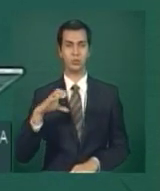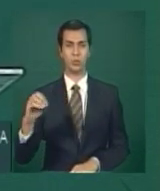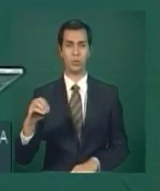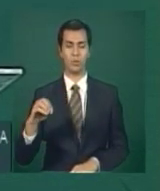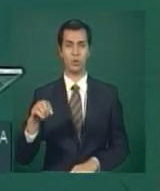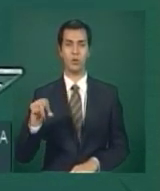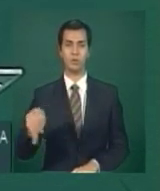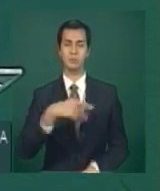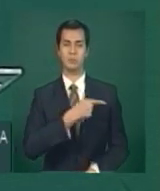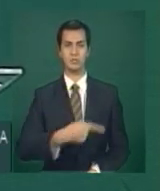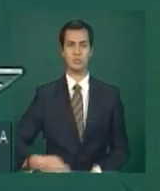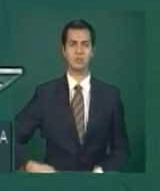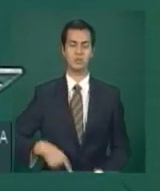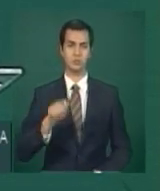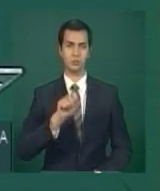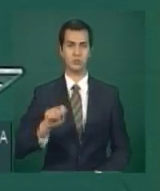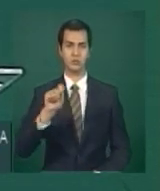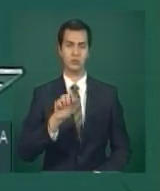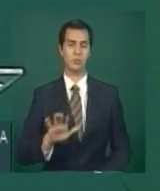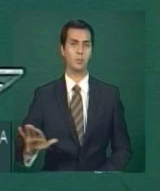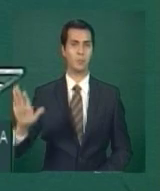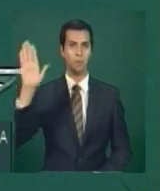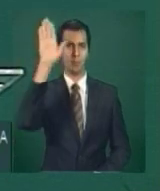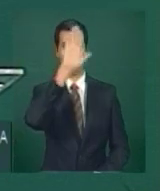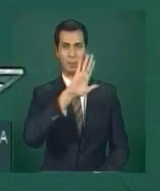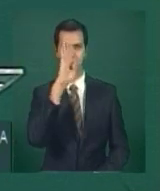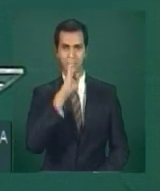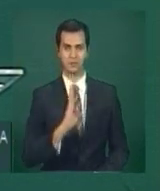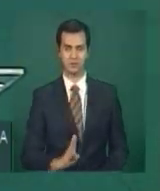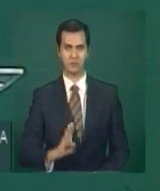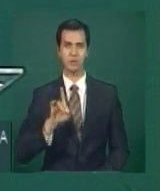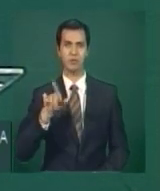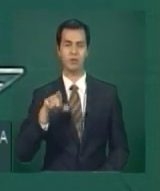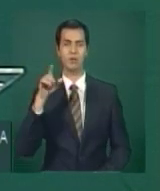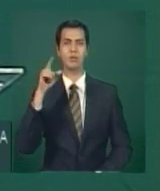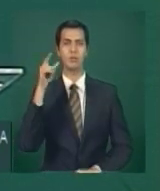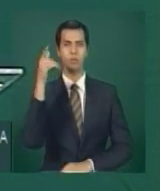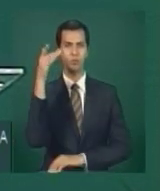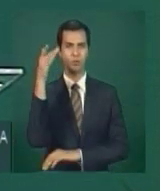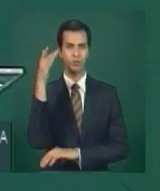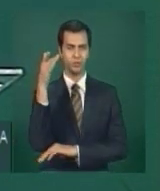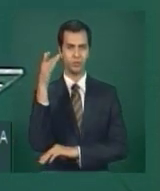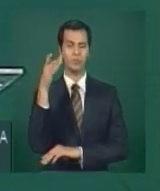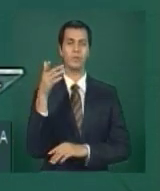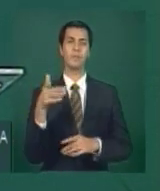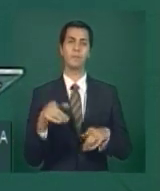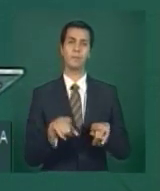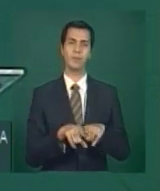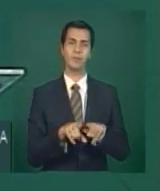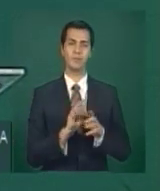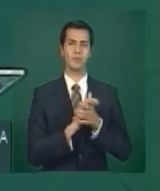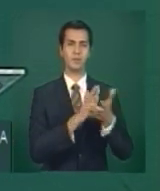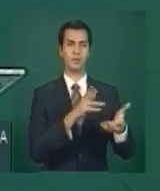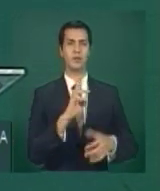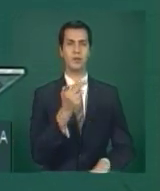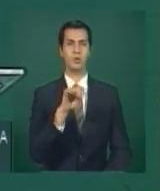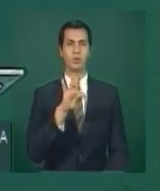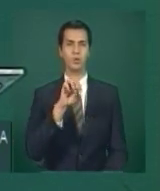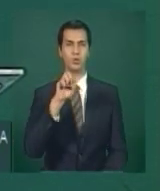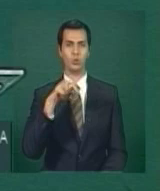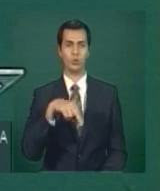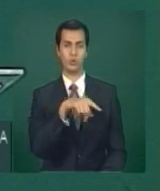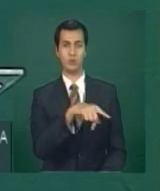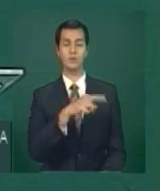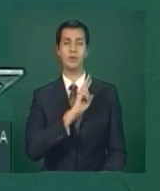presidente da Associação Brasileira da Indústria de Hotéis. O senhor Elton Verbe, representante da